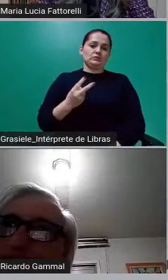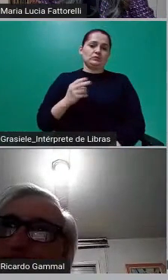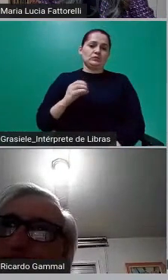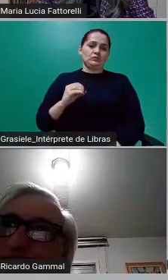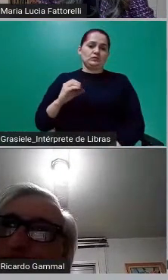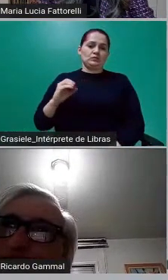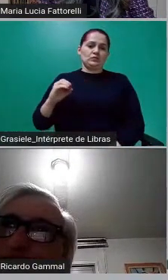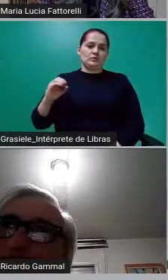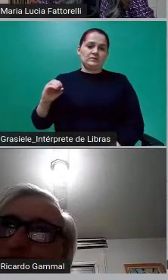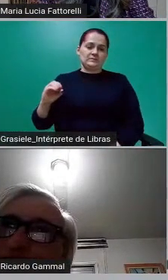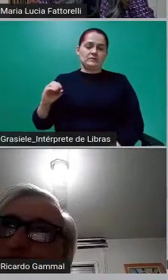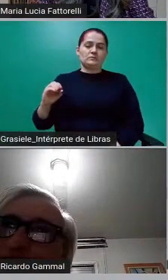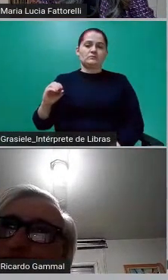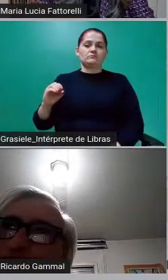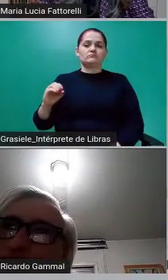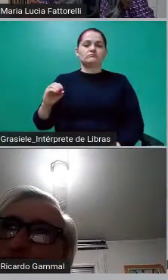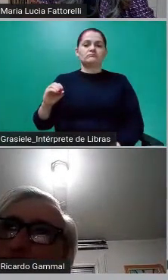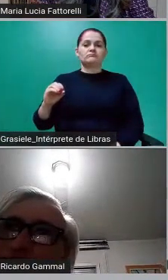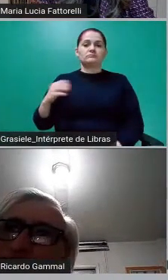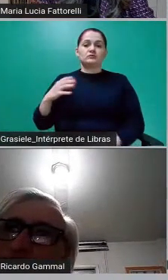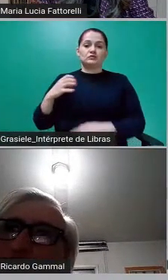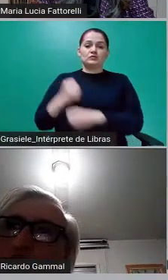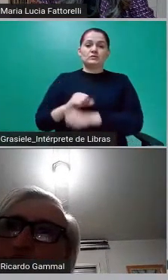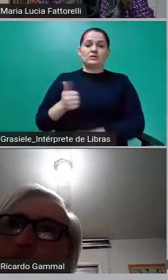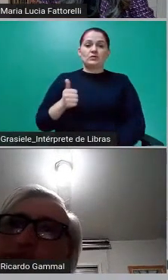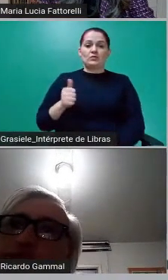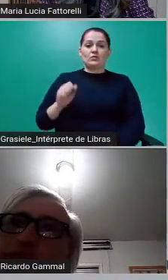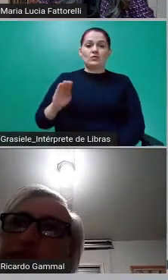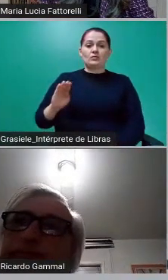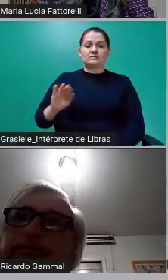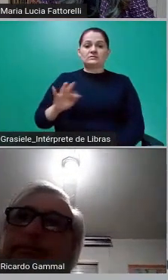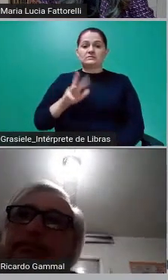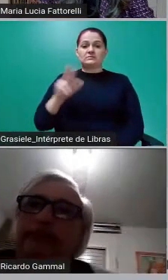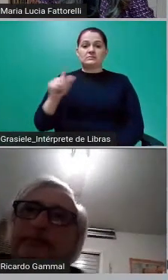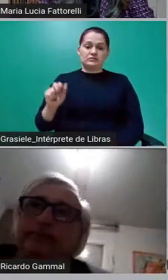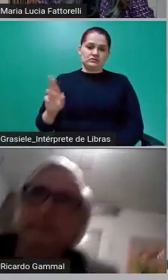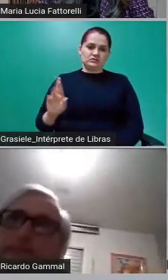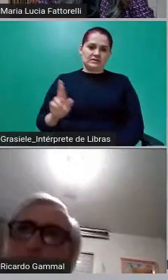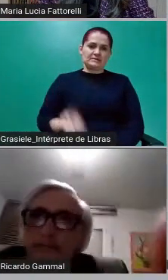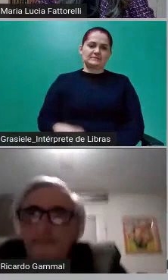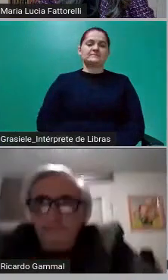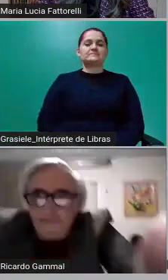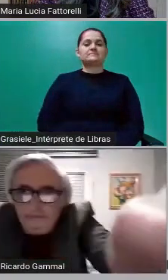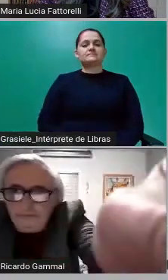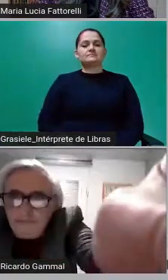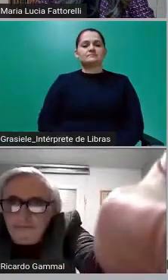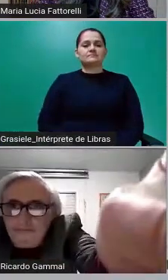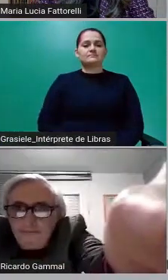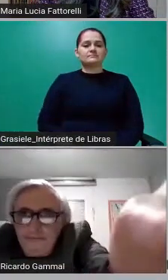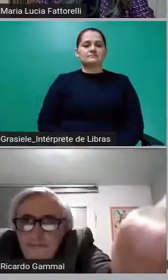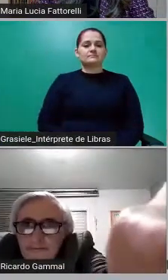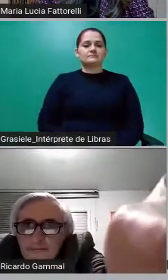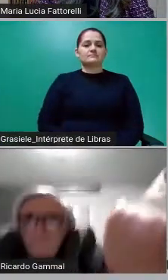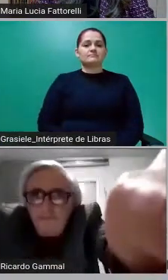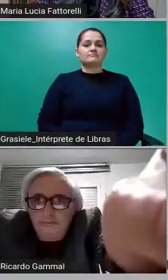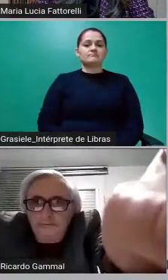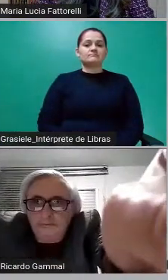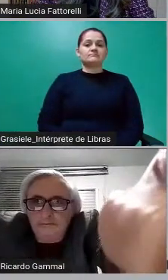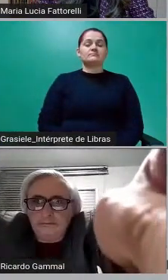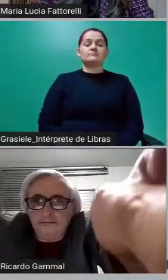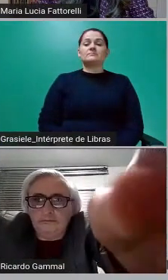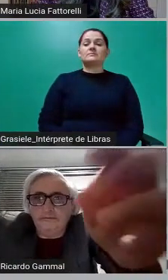11 bilhões de reais na casa de 11 bilhões de reais, em